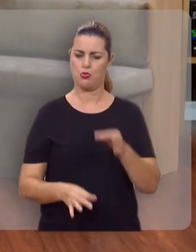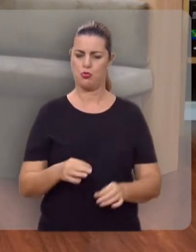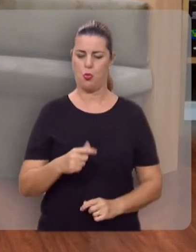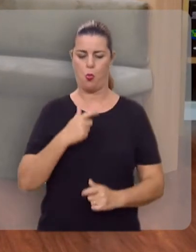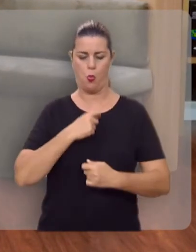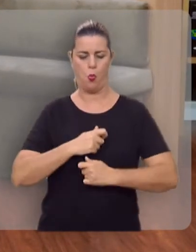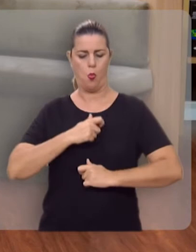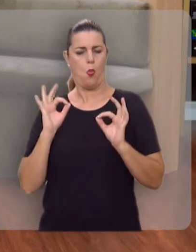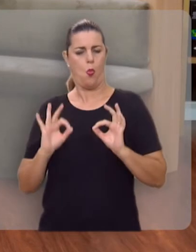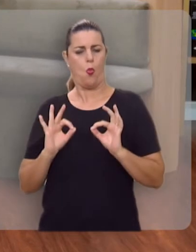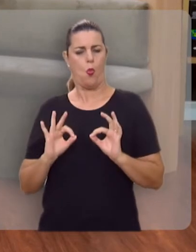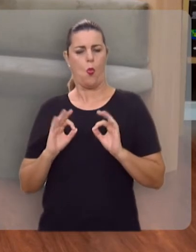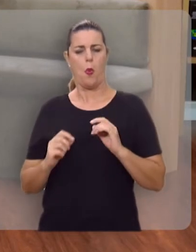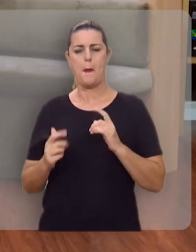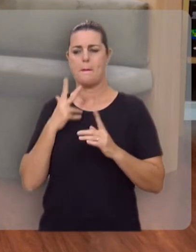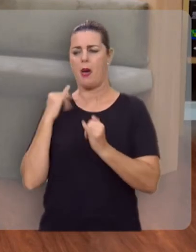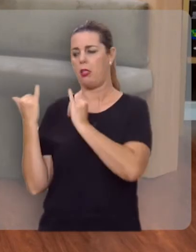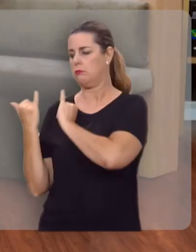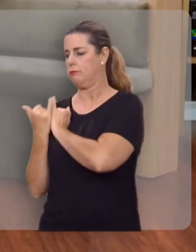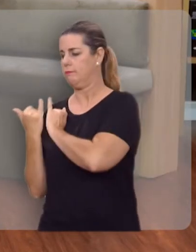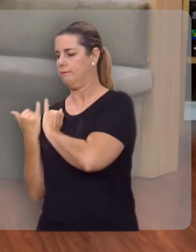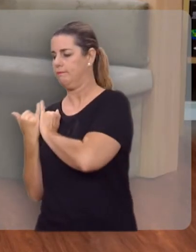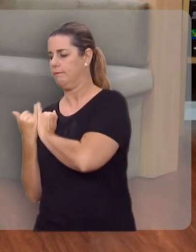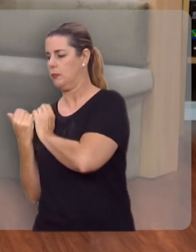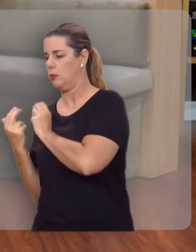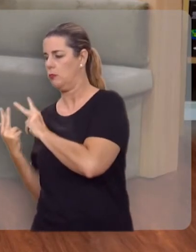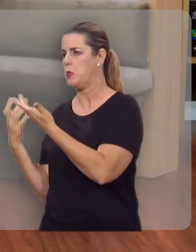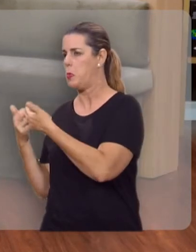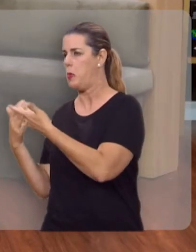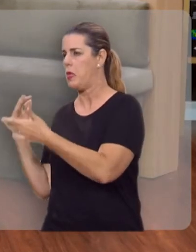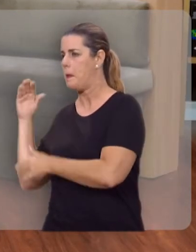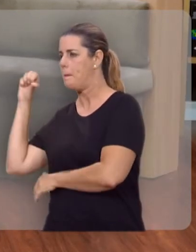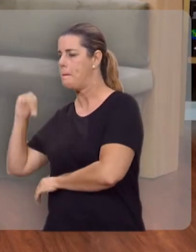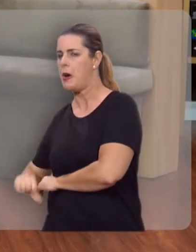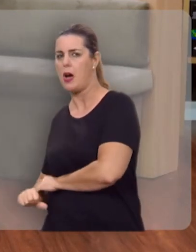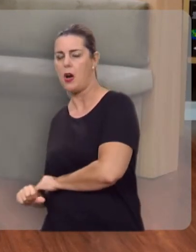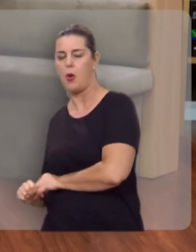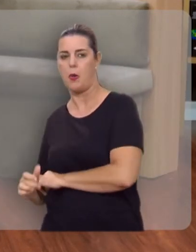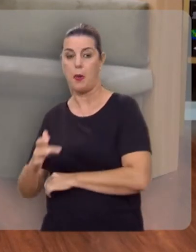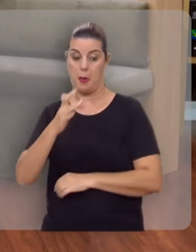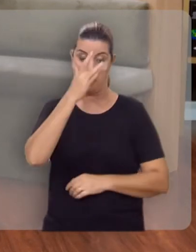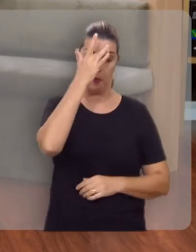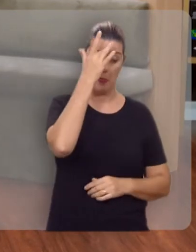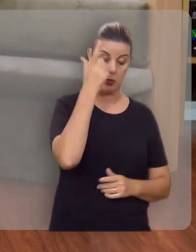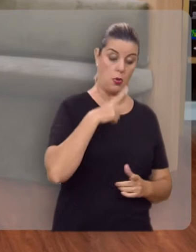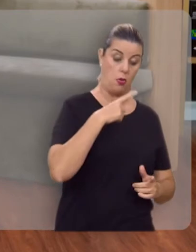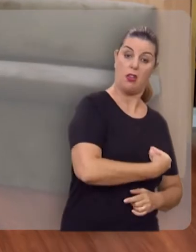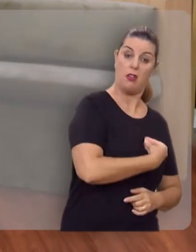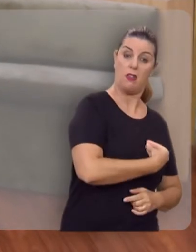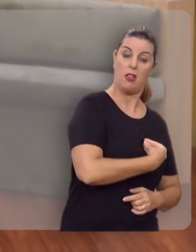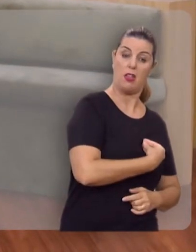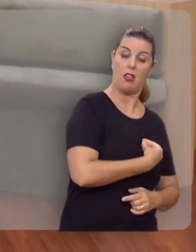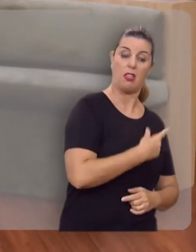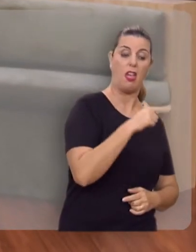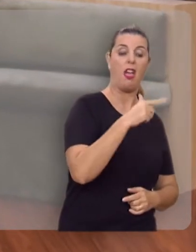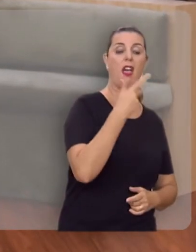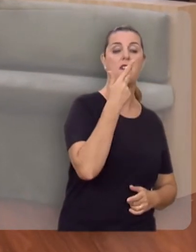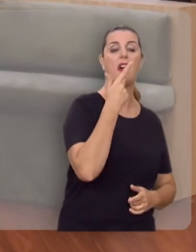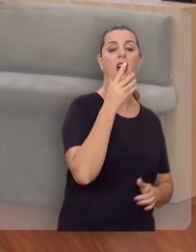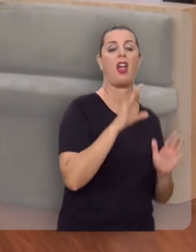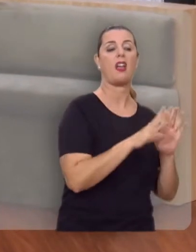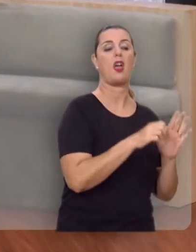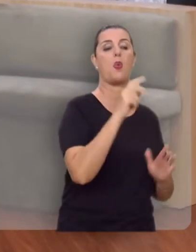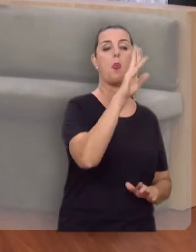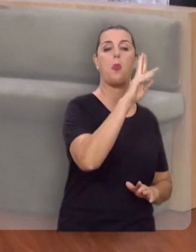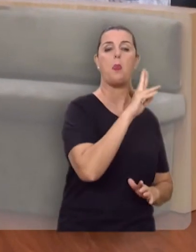juízes togados mancomunam-se com crimes hediondos. E aqueles que tinham vida ilibada são tidos como